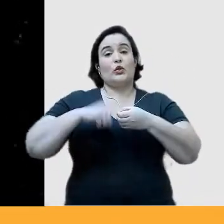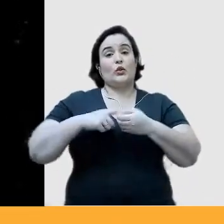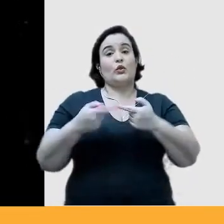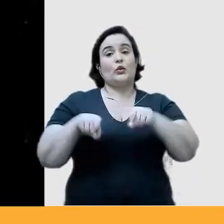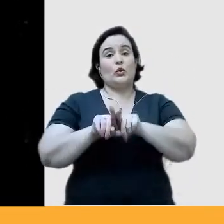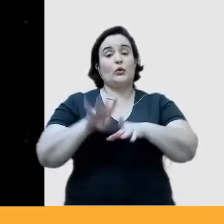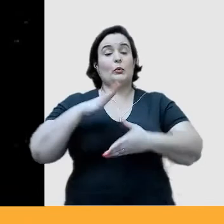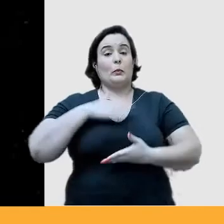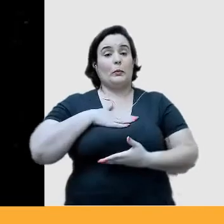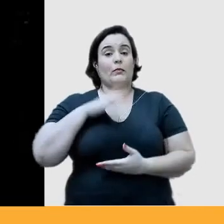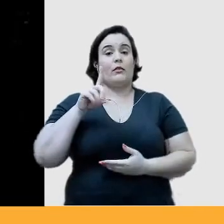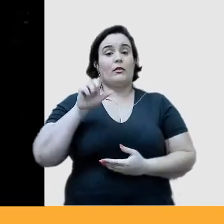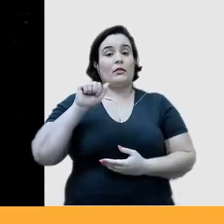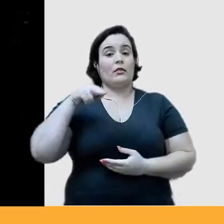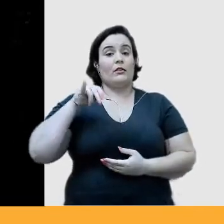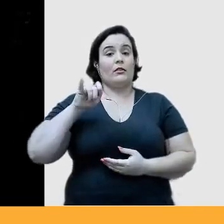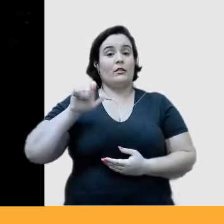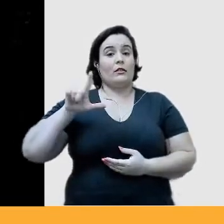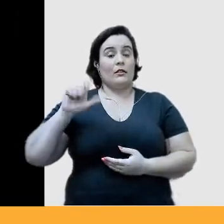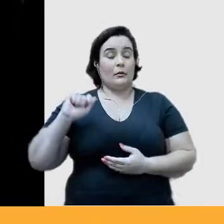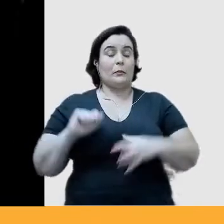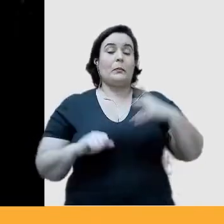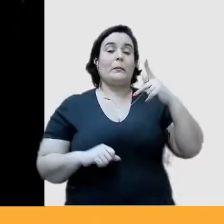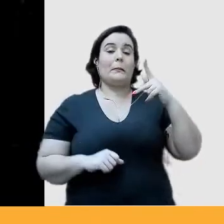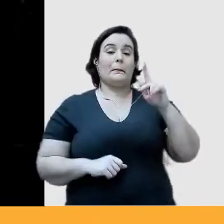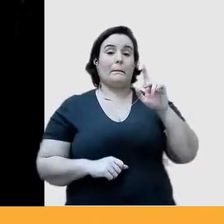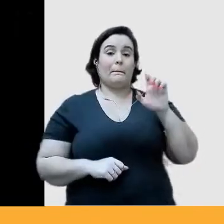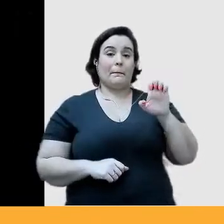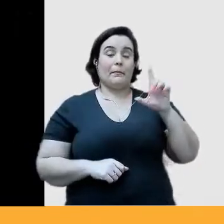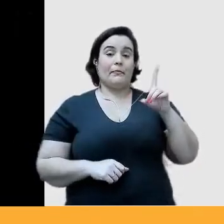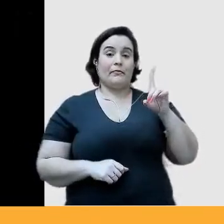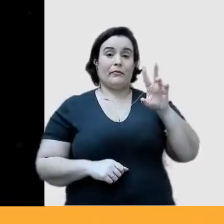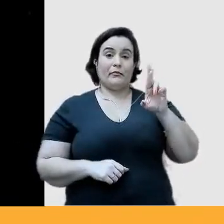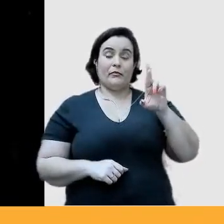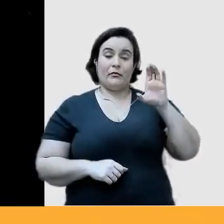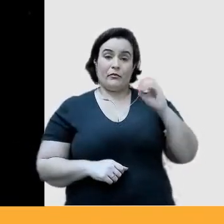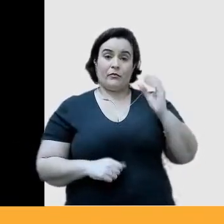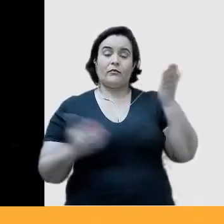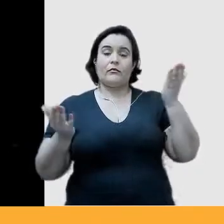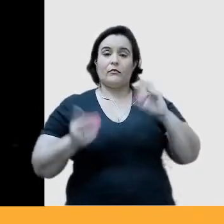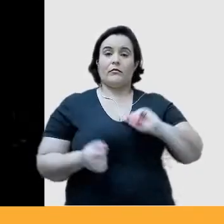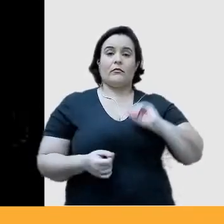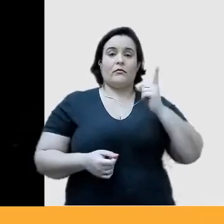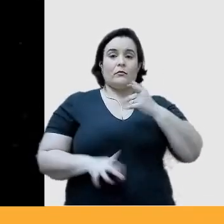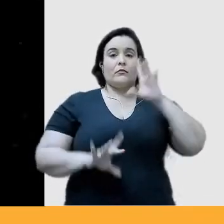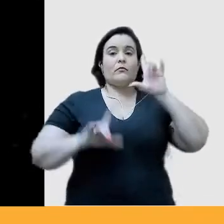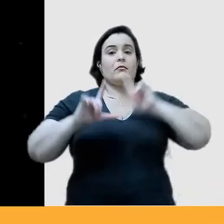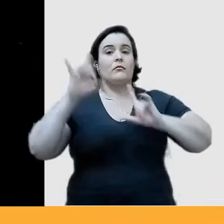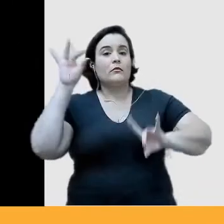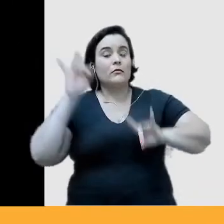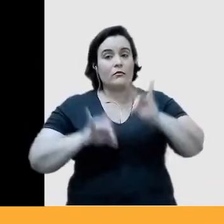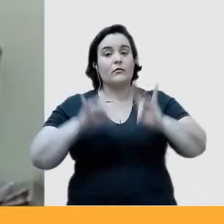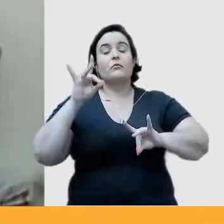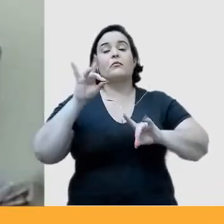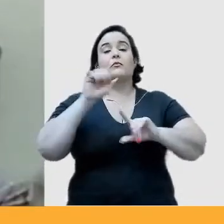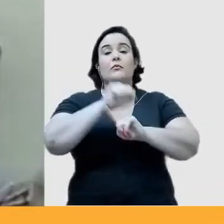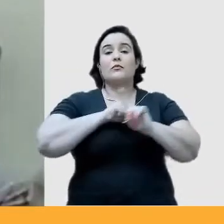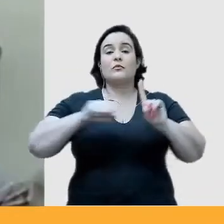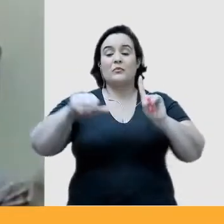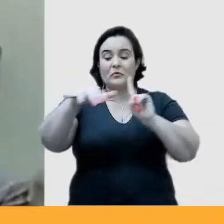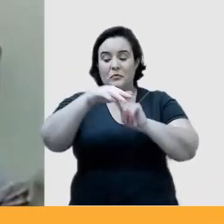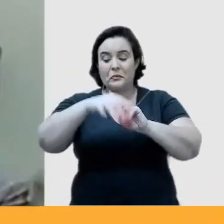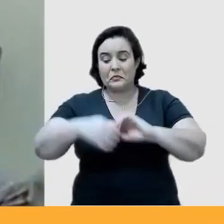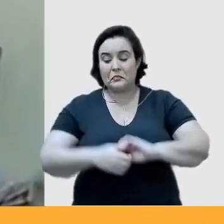sócios Daniela e Pedro e nós estamos agora em cima de um projeto social